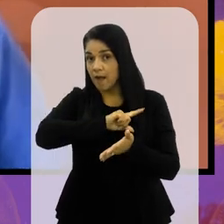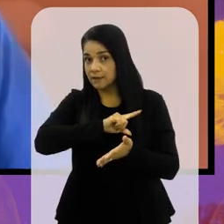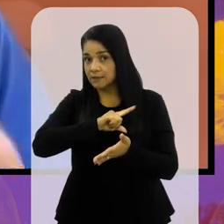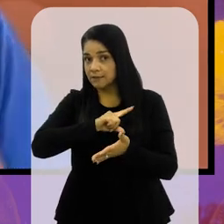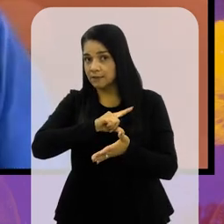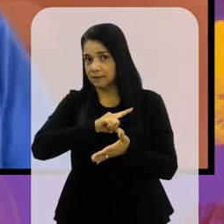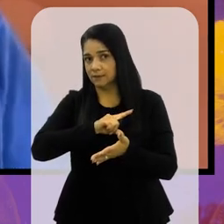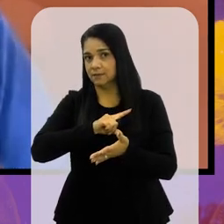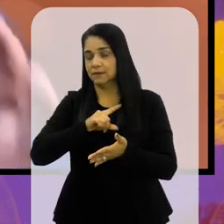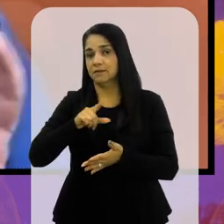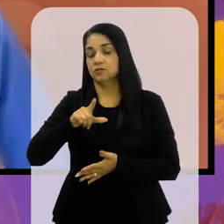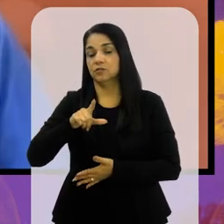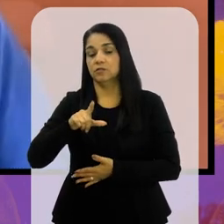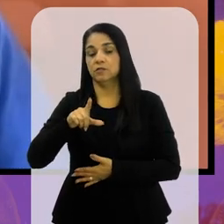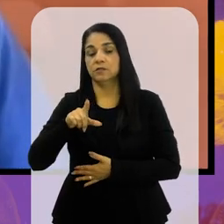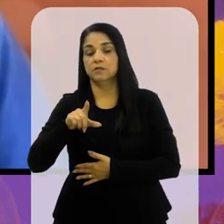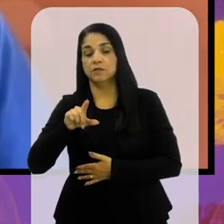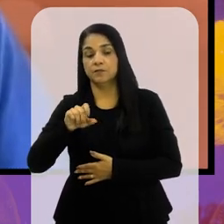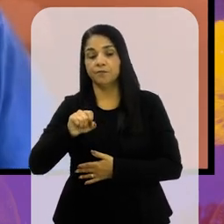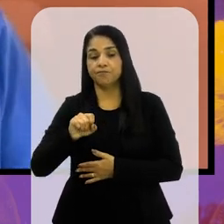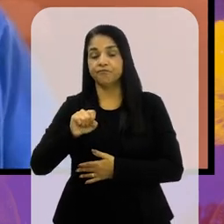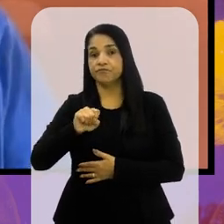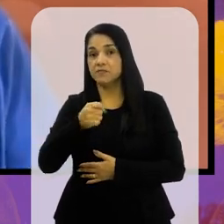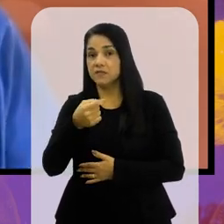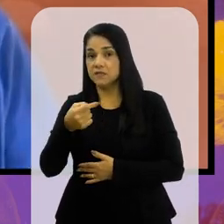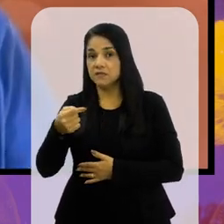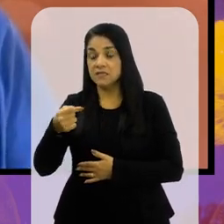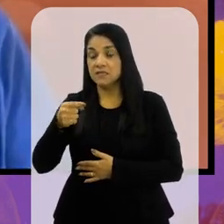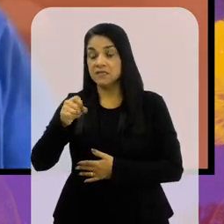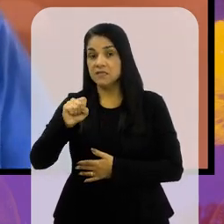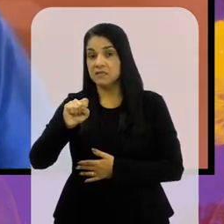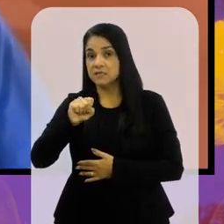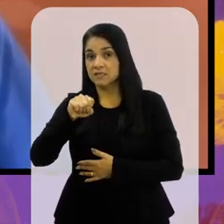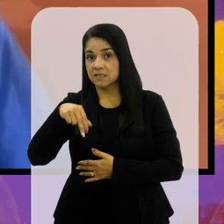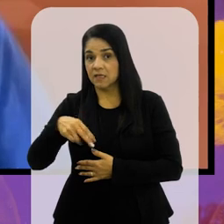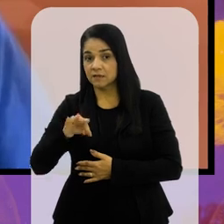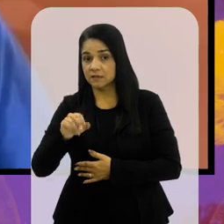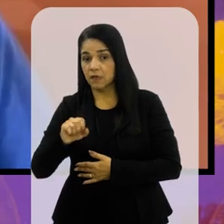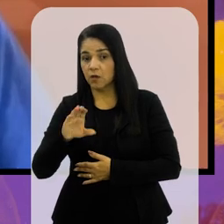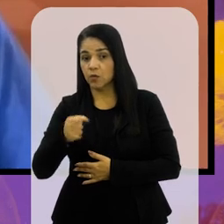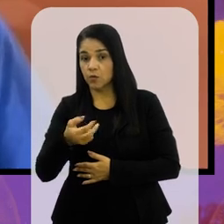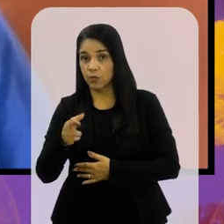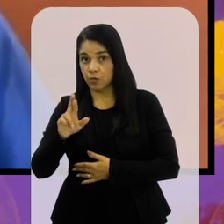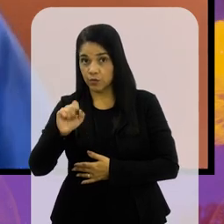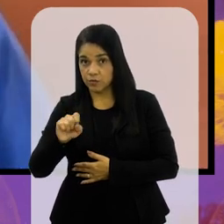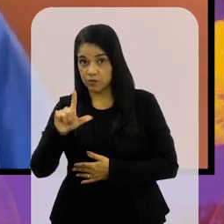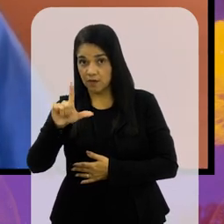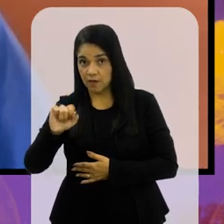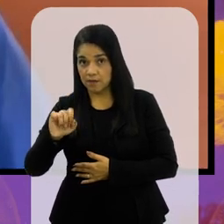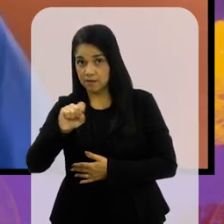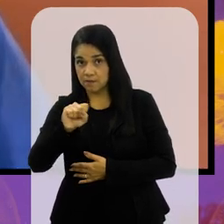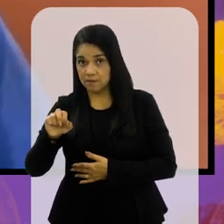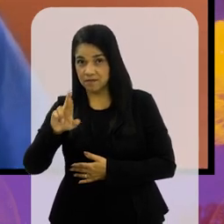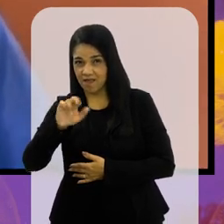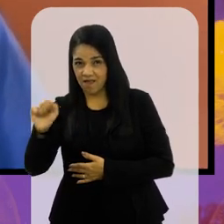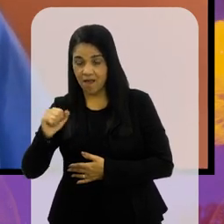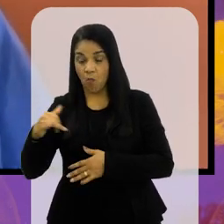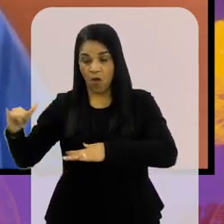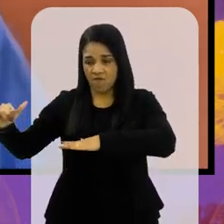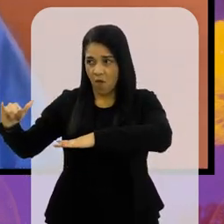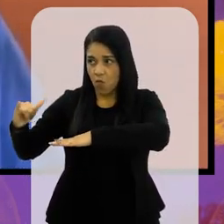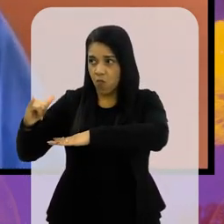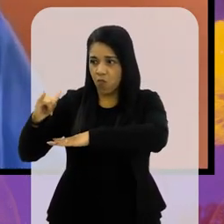A gente, a viagem é maravilhosa. O avião decola e ele vai ao lado dos Andes,